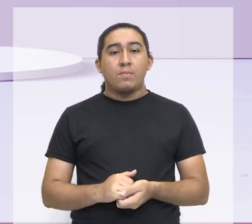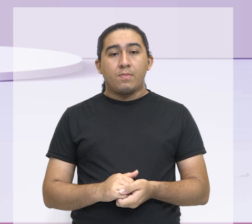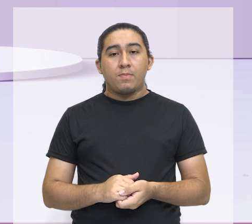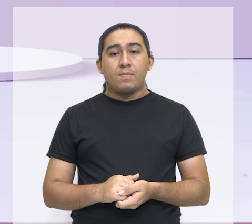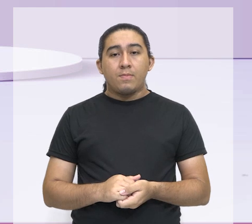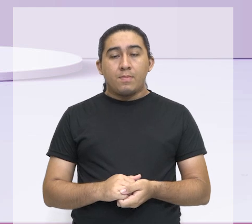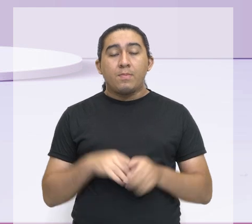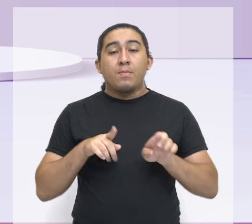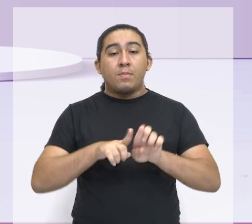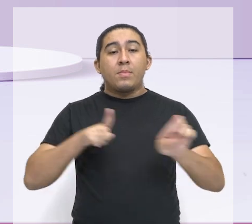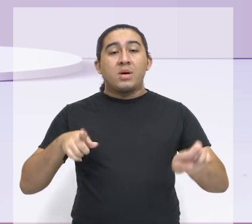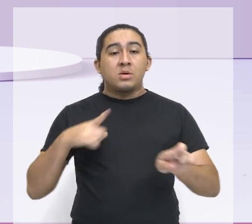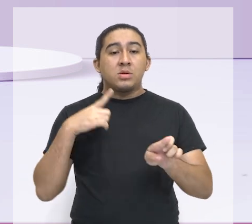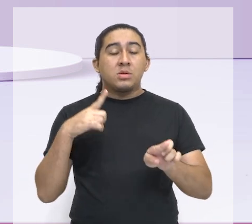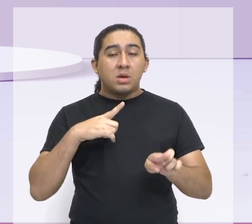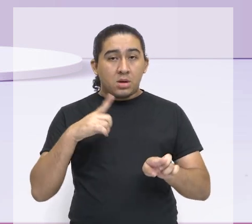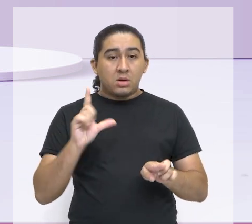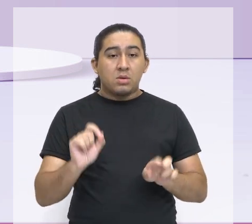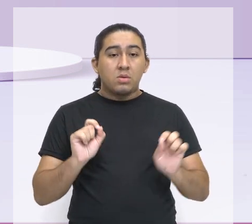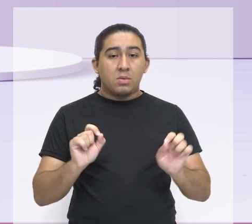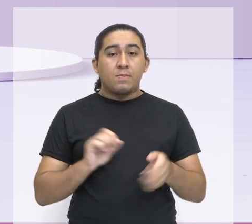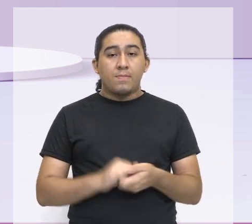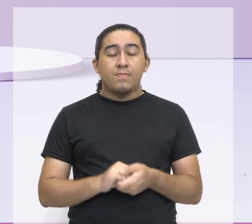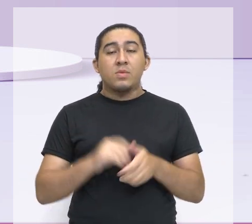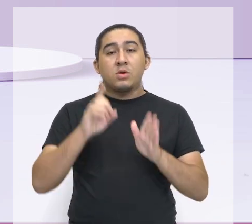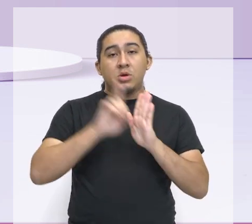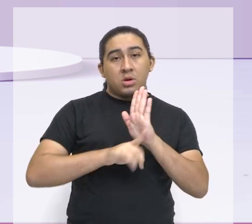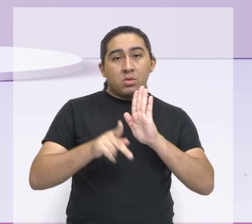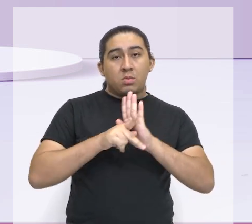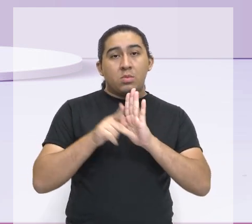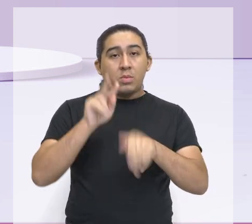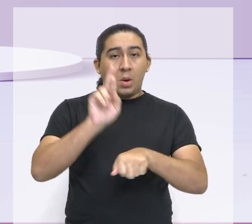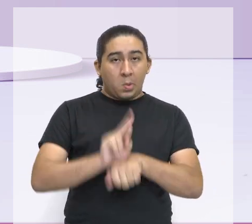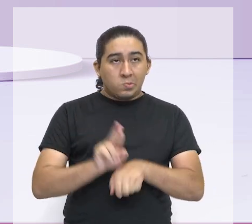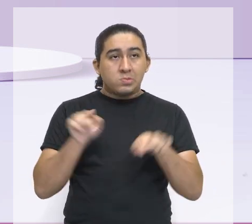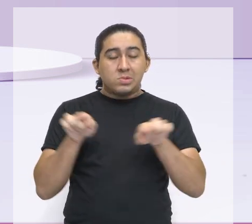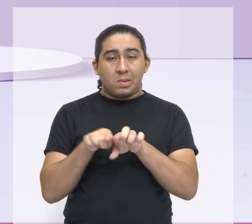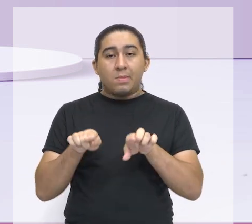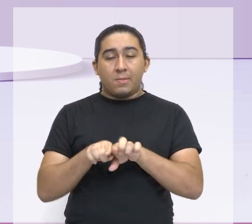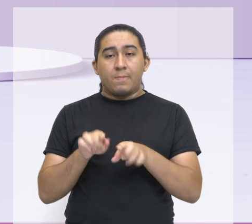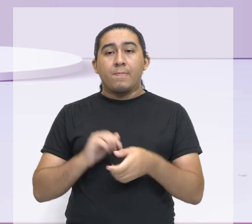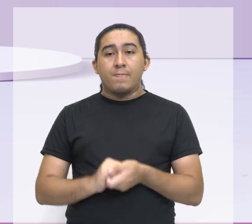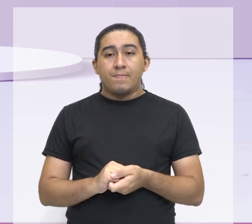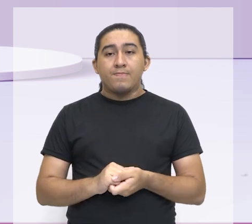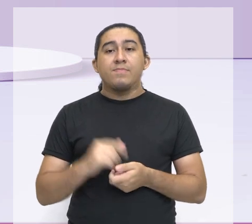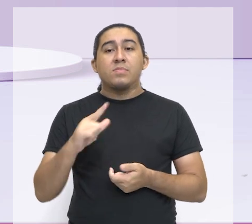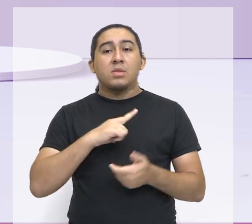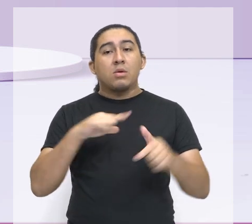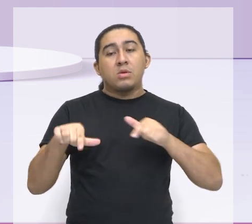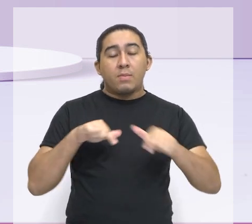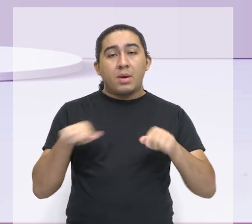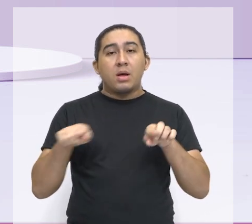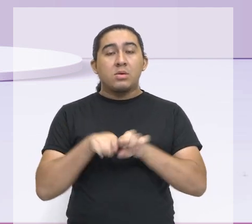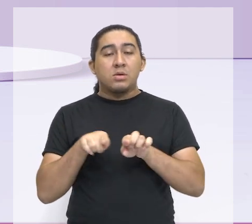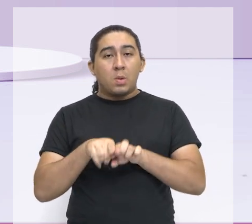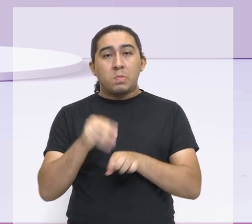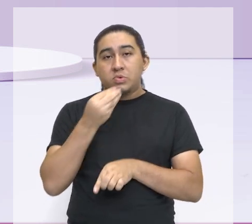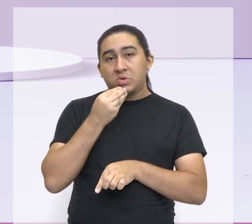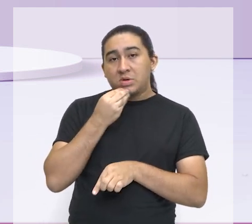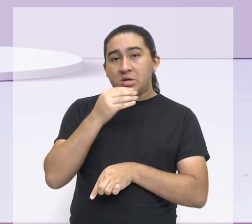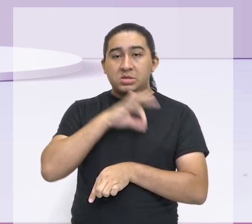mas nós temos o direito a ter os recursos. Nós temos o direito a ter o trabalho, a ter emprego,